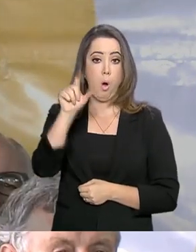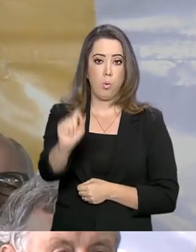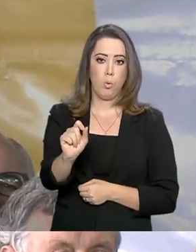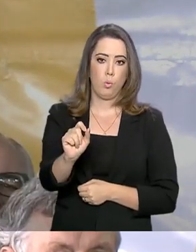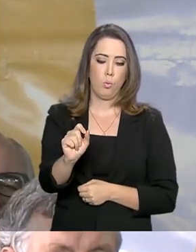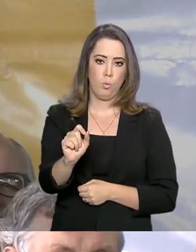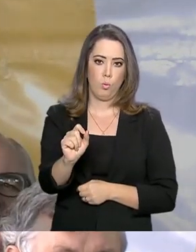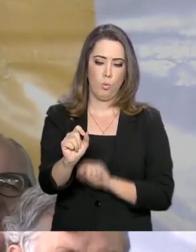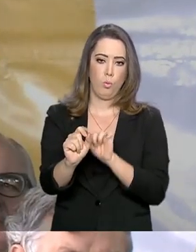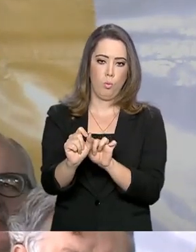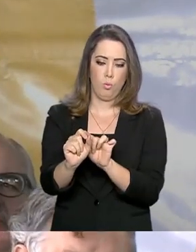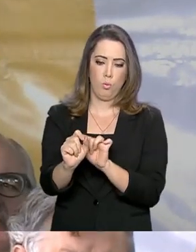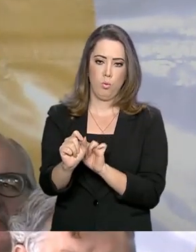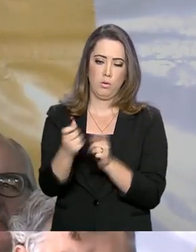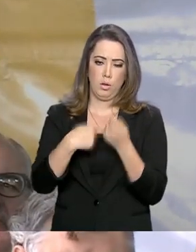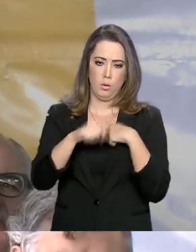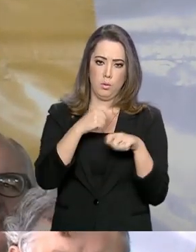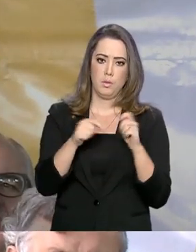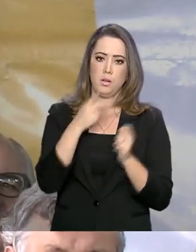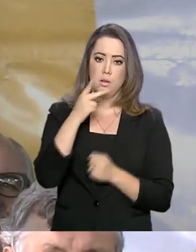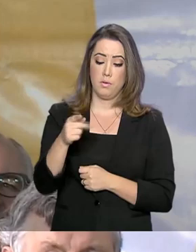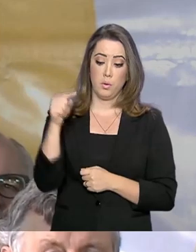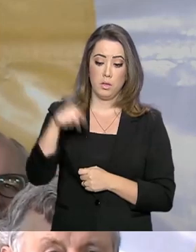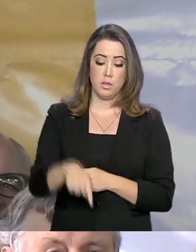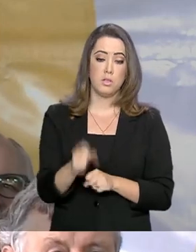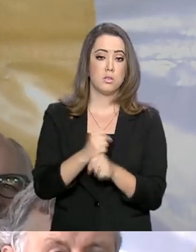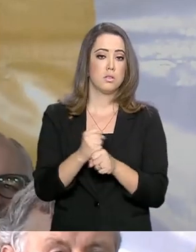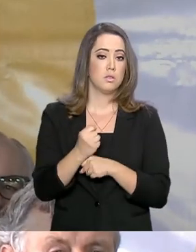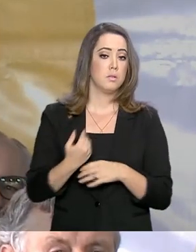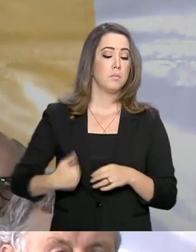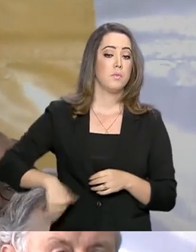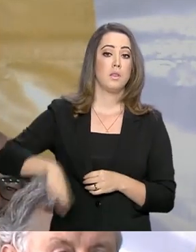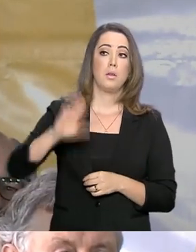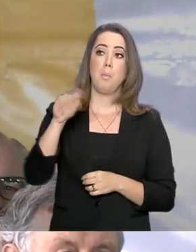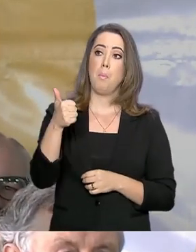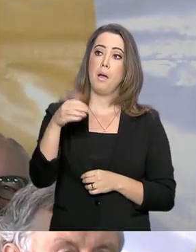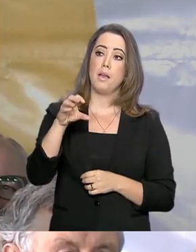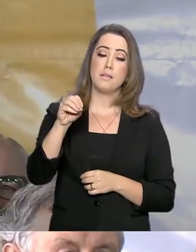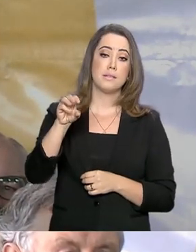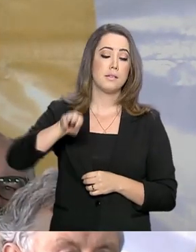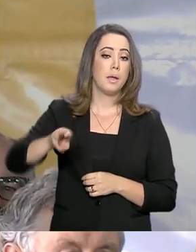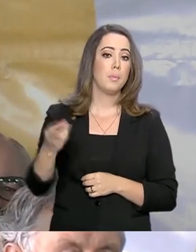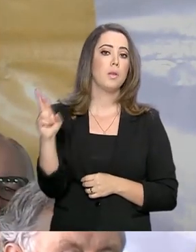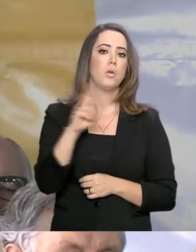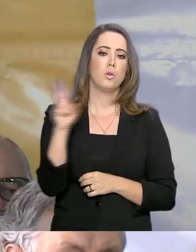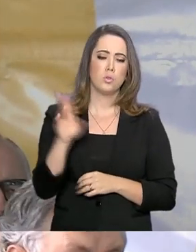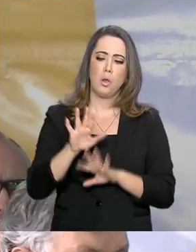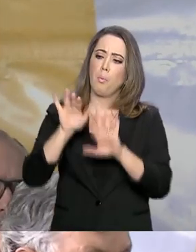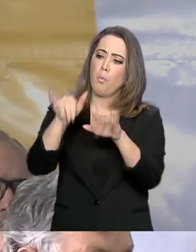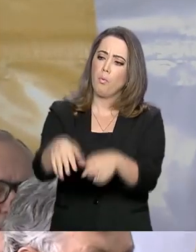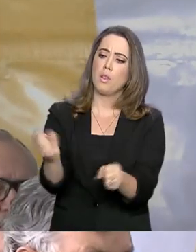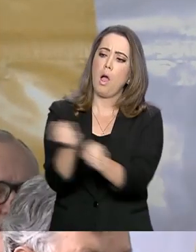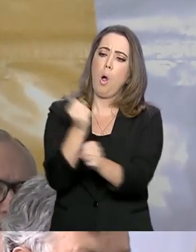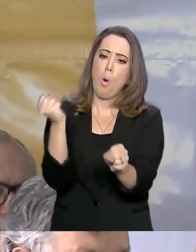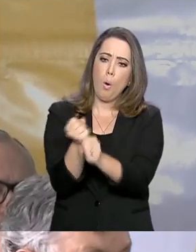E ele nos garantiu, ainda no corrente ano, mais 100 milhões de reais para concluirmos